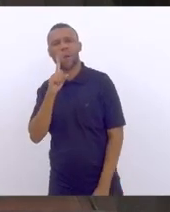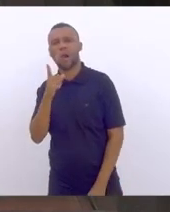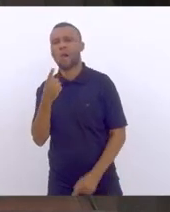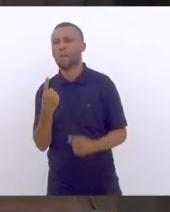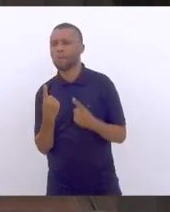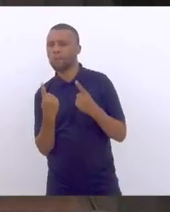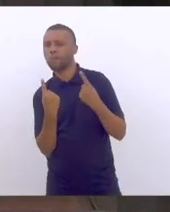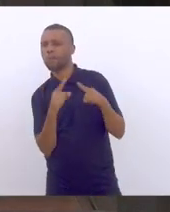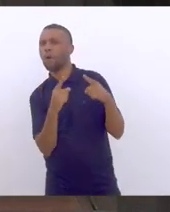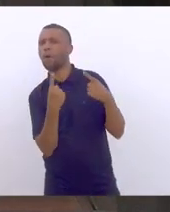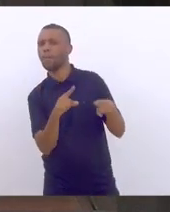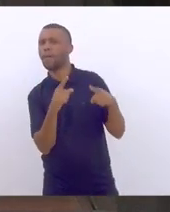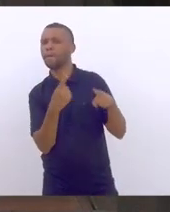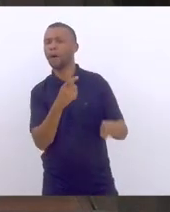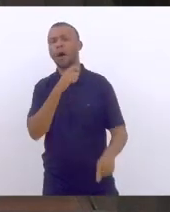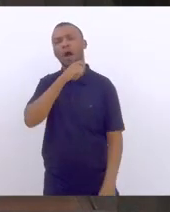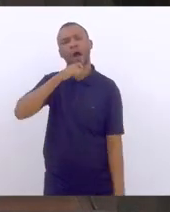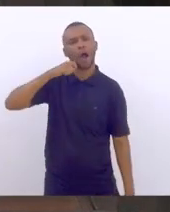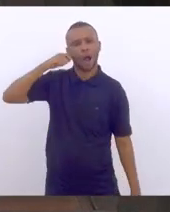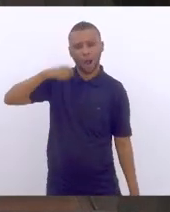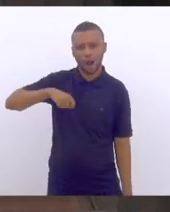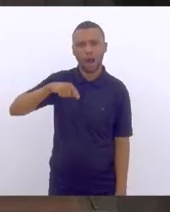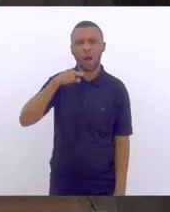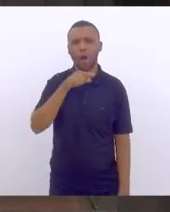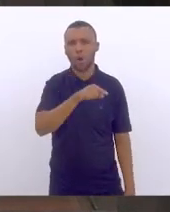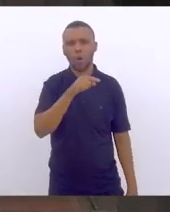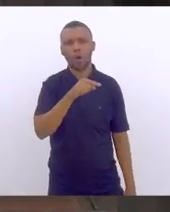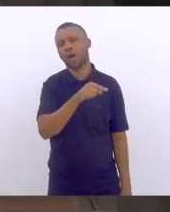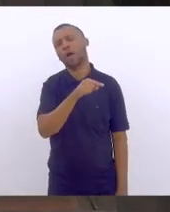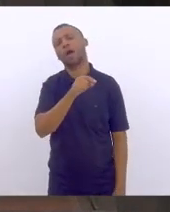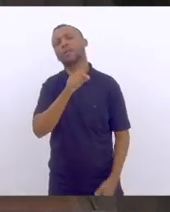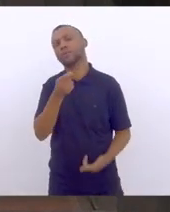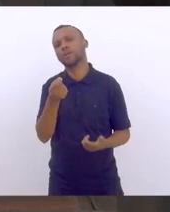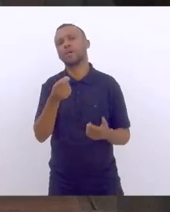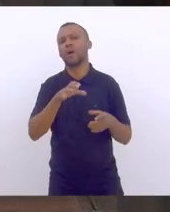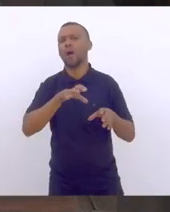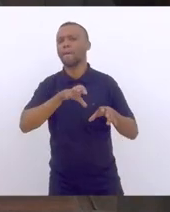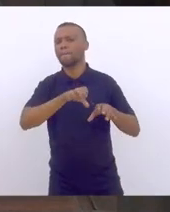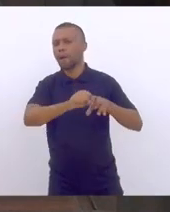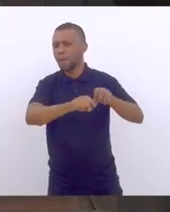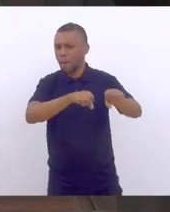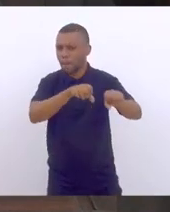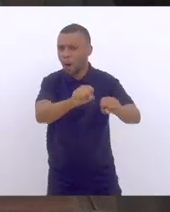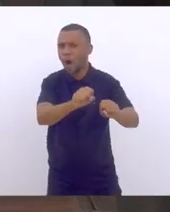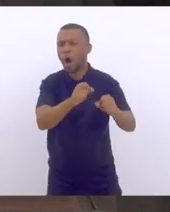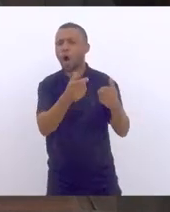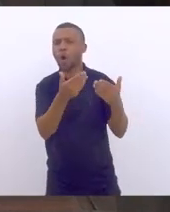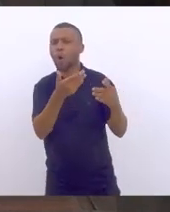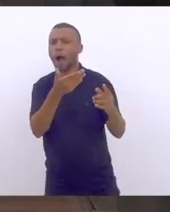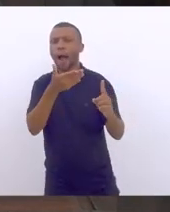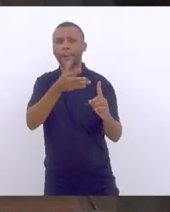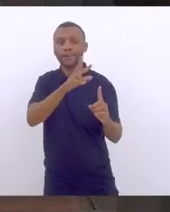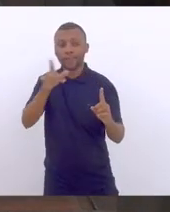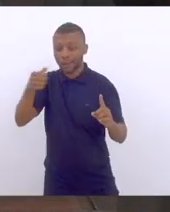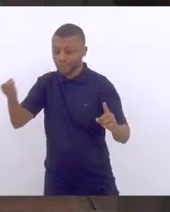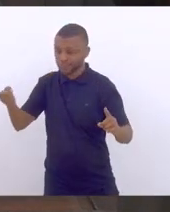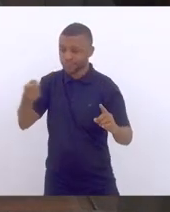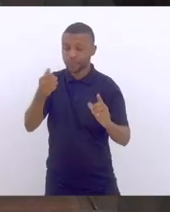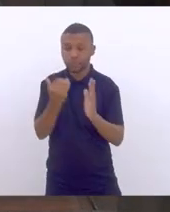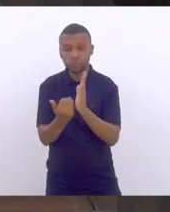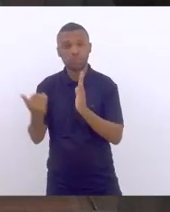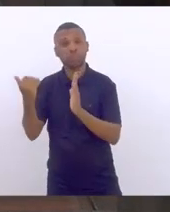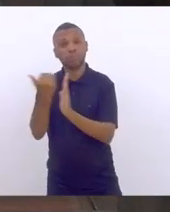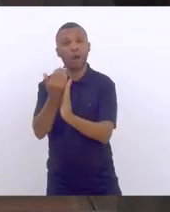acuar a Ucrânia com a invasão, com a ameaça de mais 300 mil soldados e de